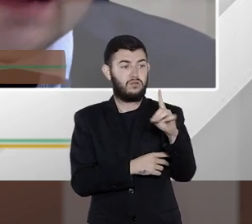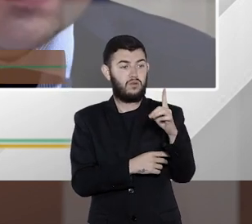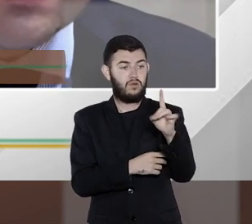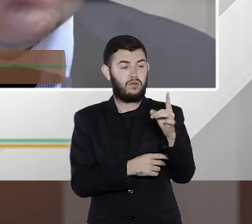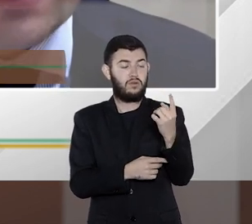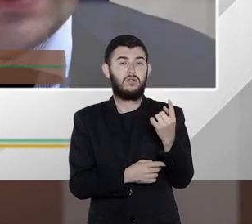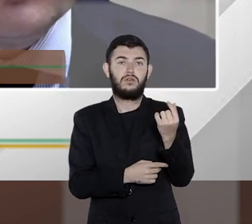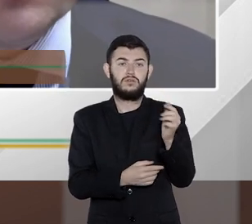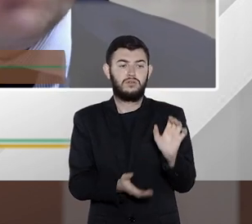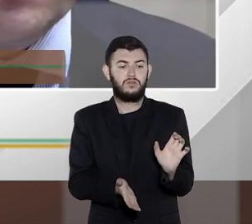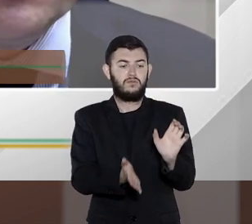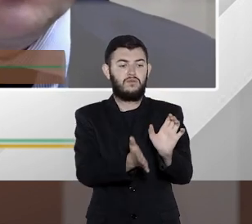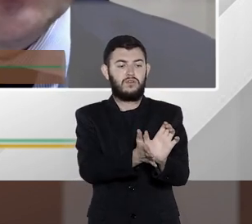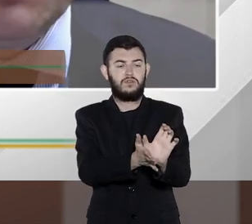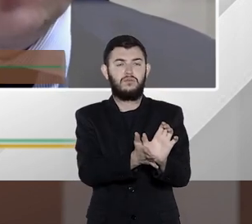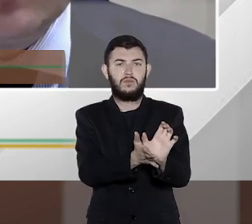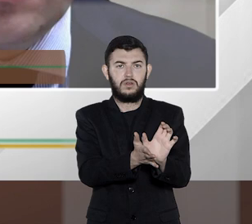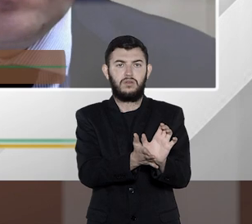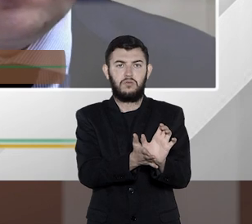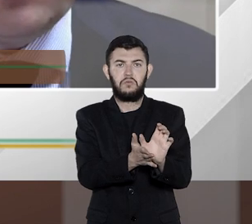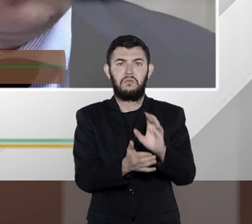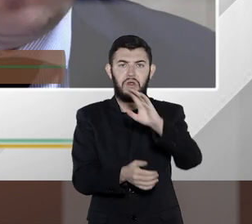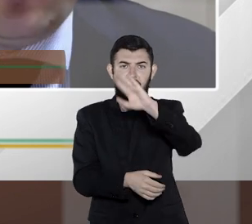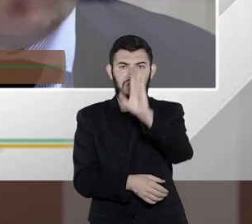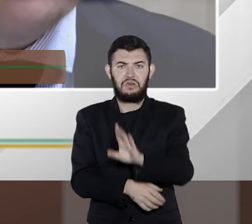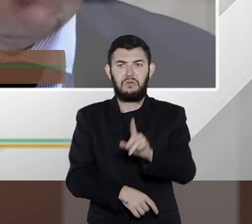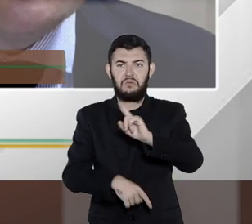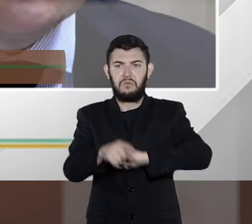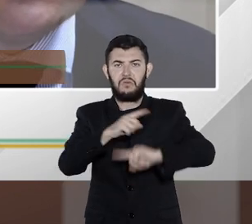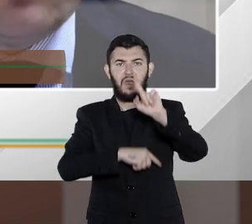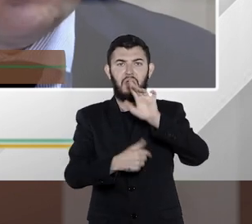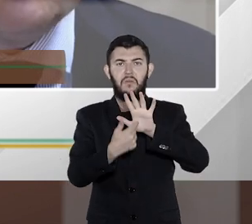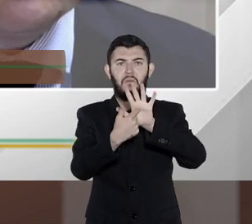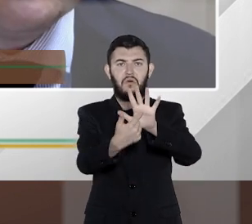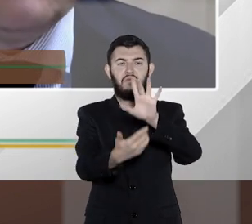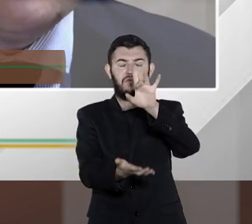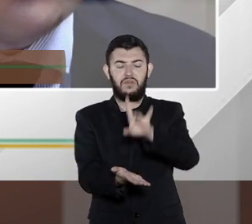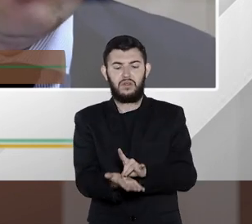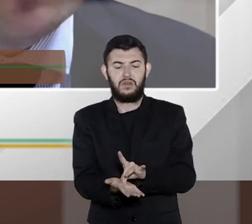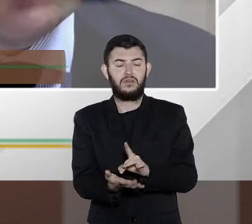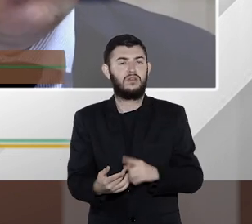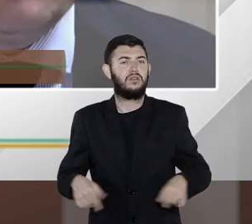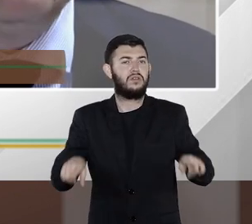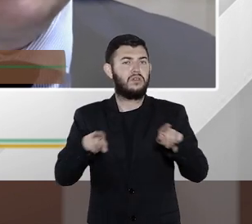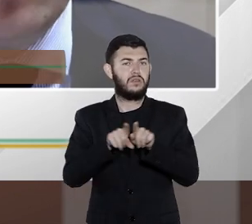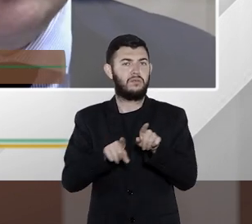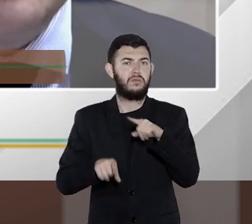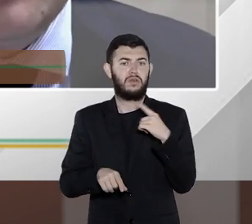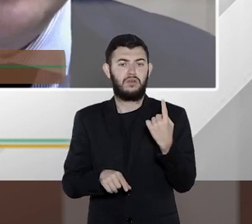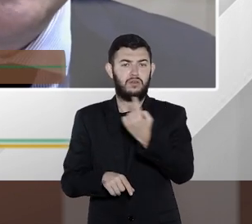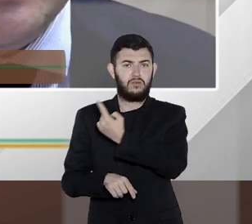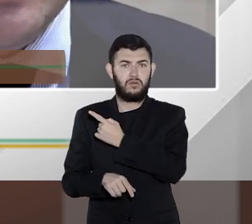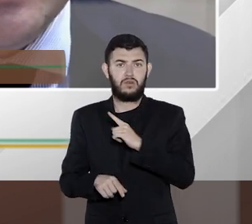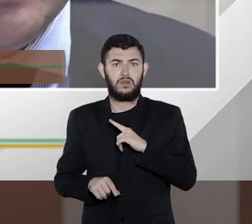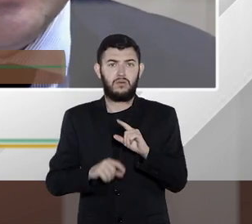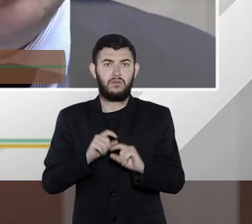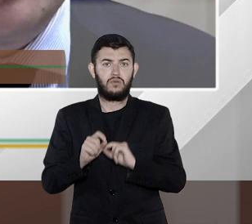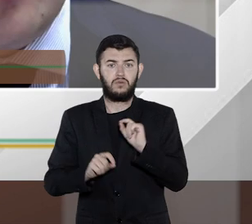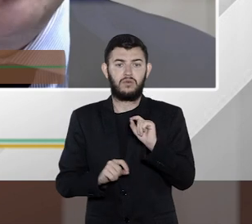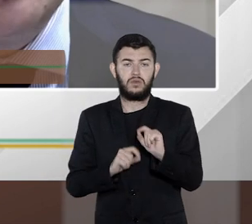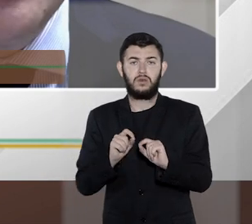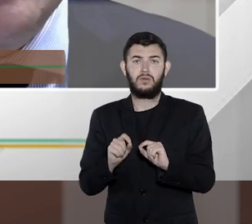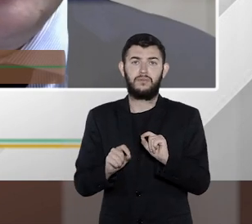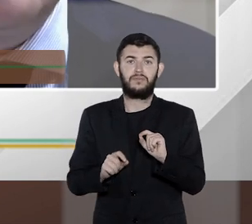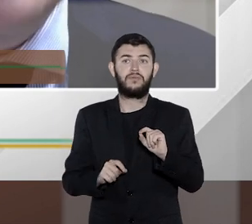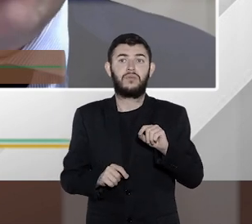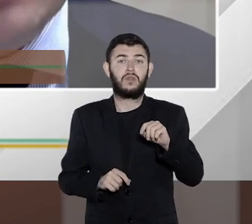Brasil tem se destacado também nesse investimento e em contraposição nós também temos uma figura também destacada do